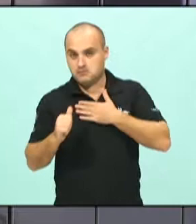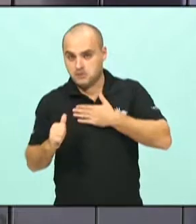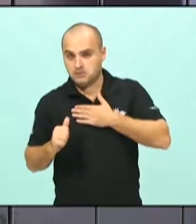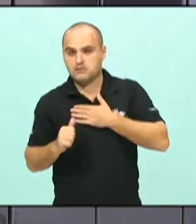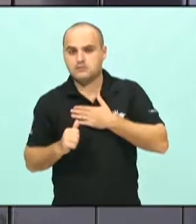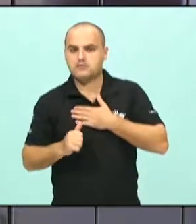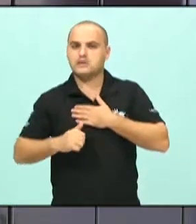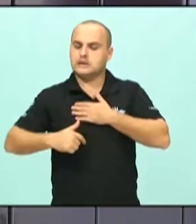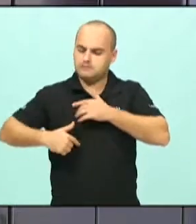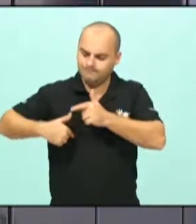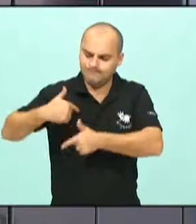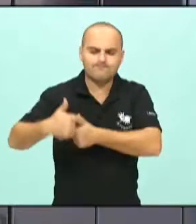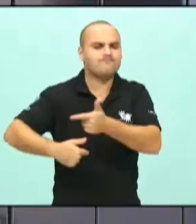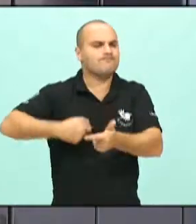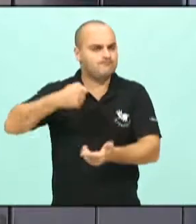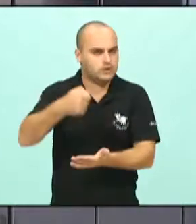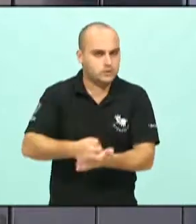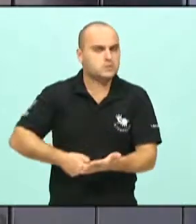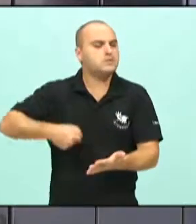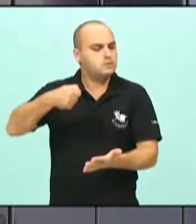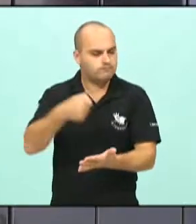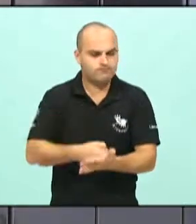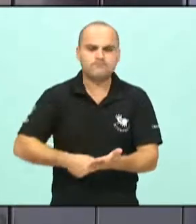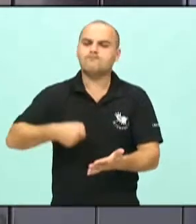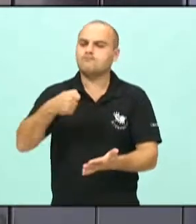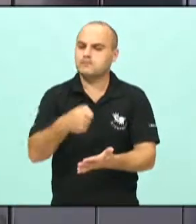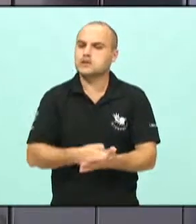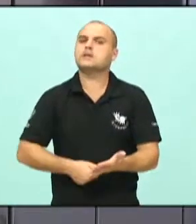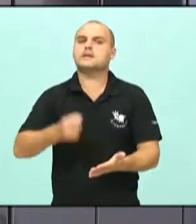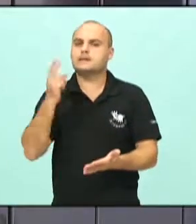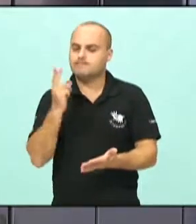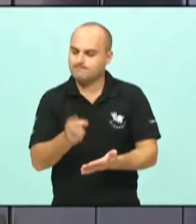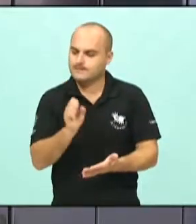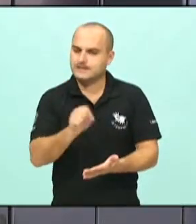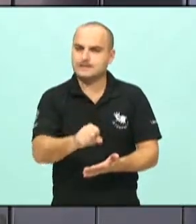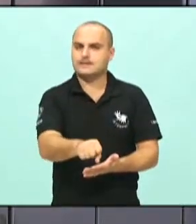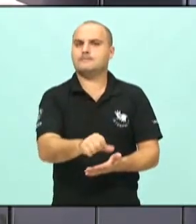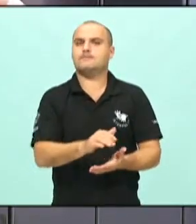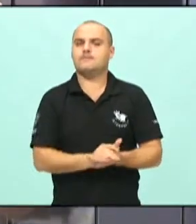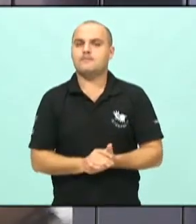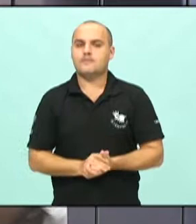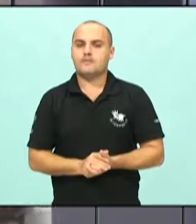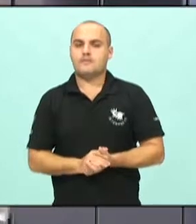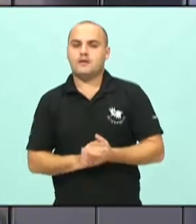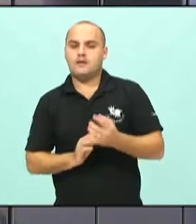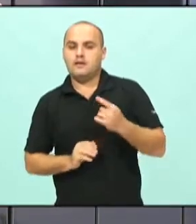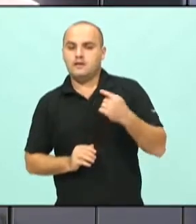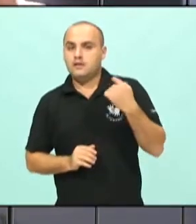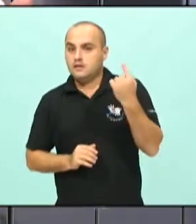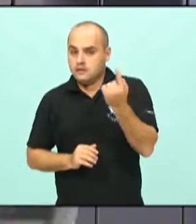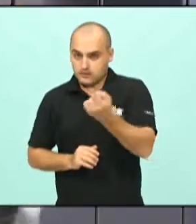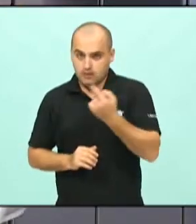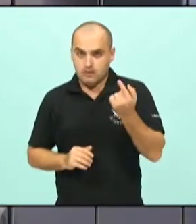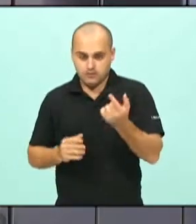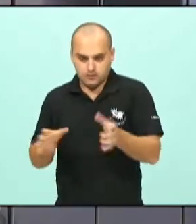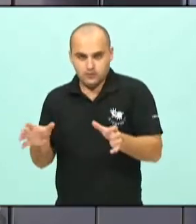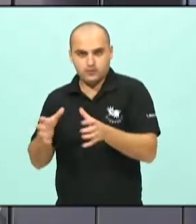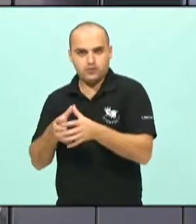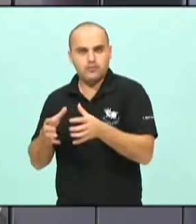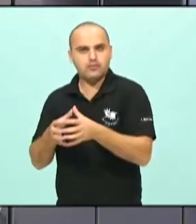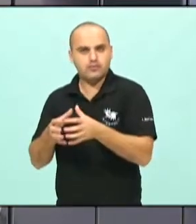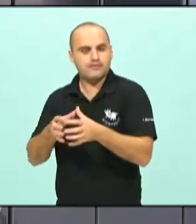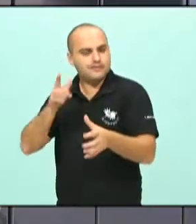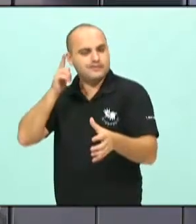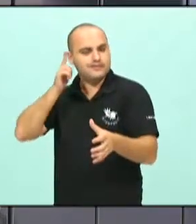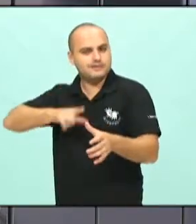trabalha bastante, um pessoal aguerrido. E que a gente fecha nesse conjunto